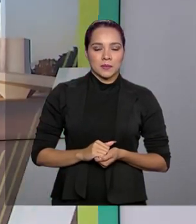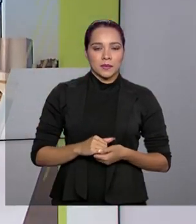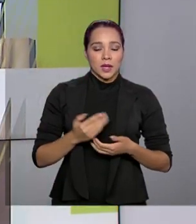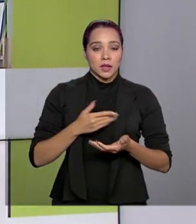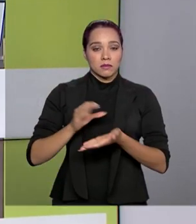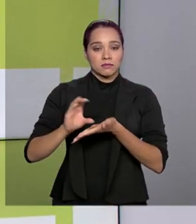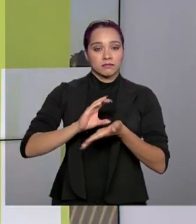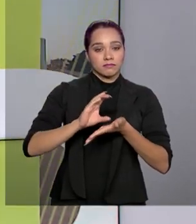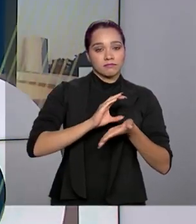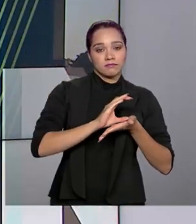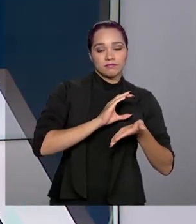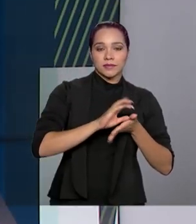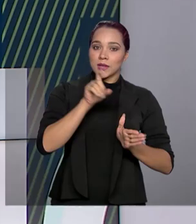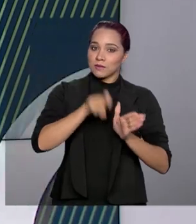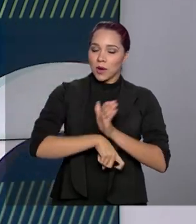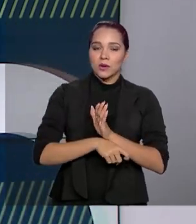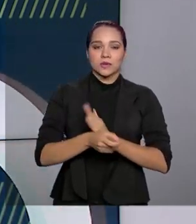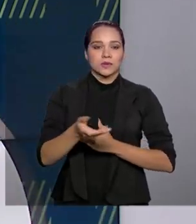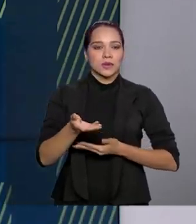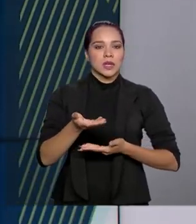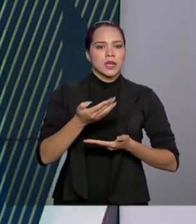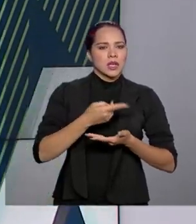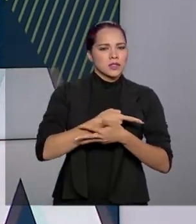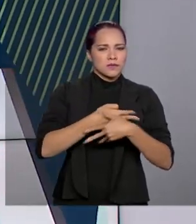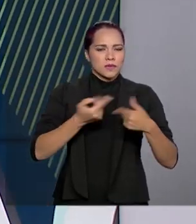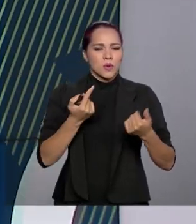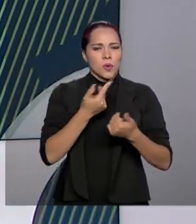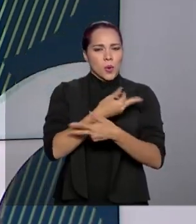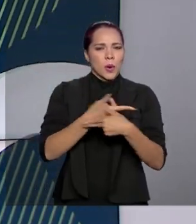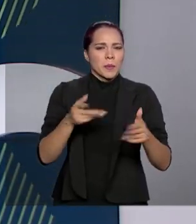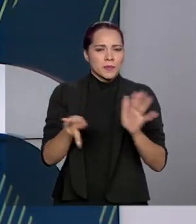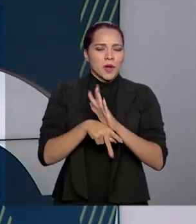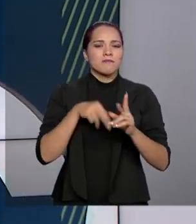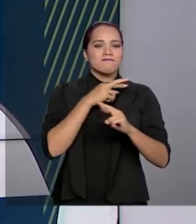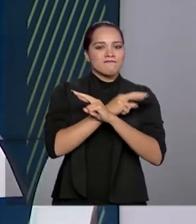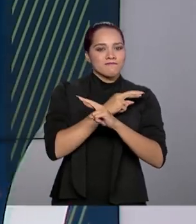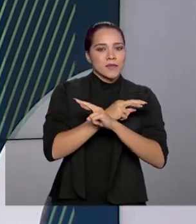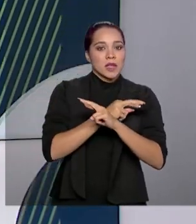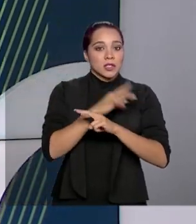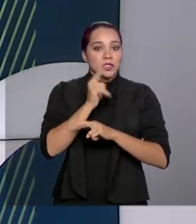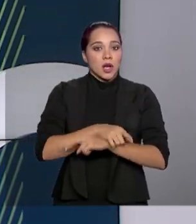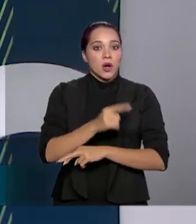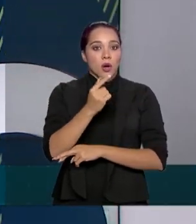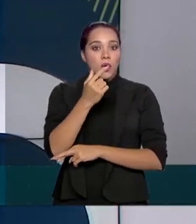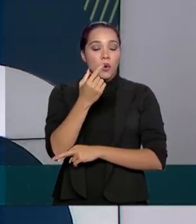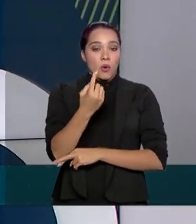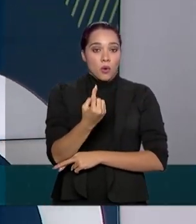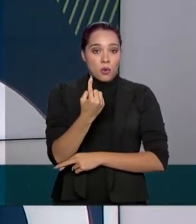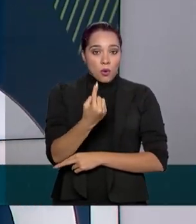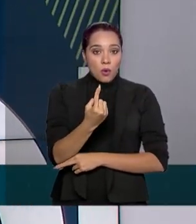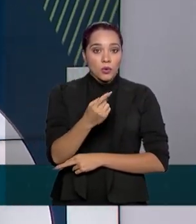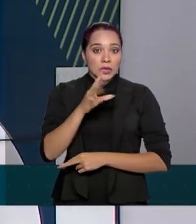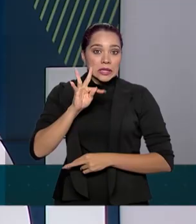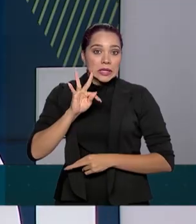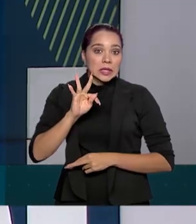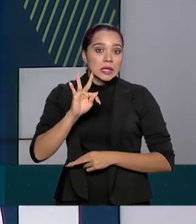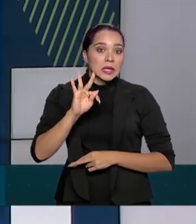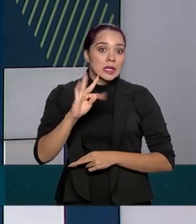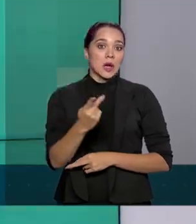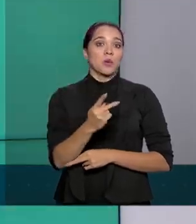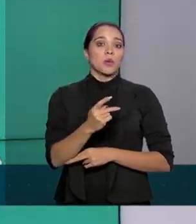arrecadação de impostos, contribuições e demais receitas federais ultrapassou R 1,5 trilhão em 2019.